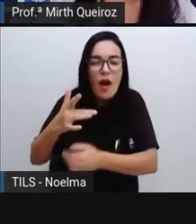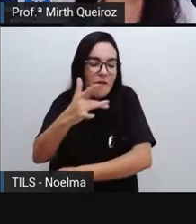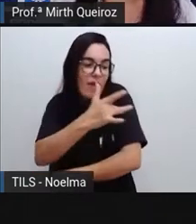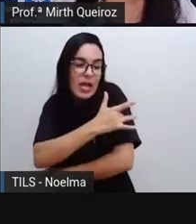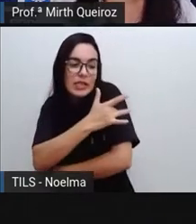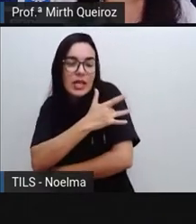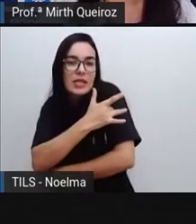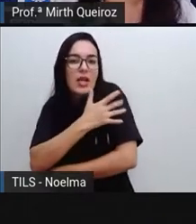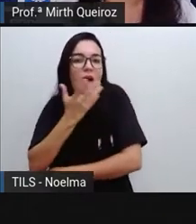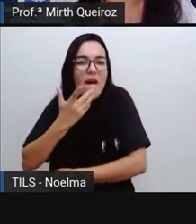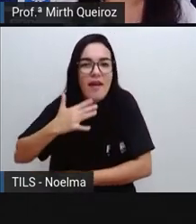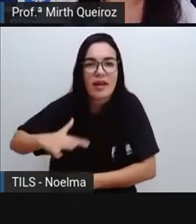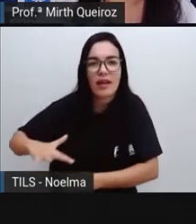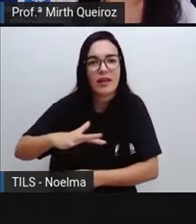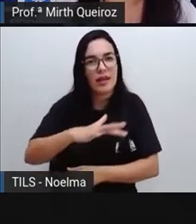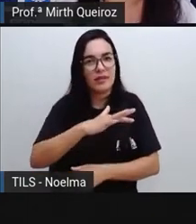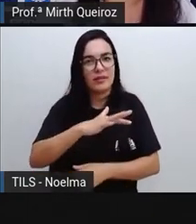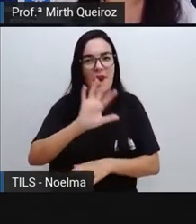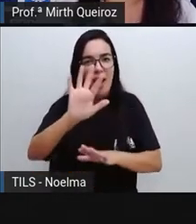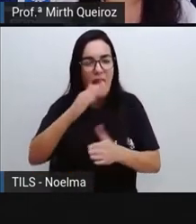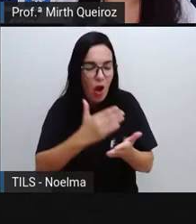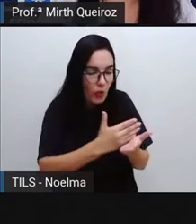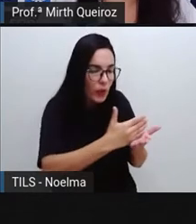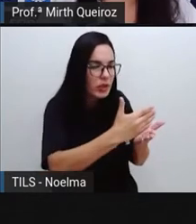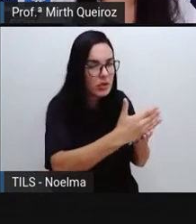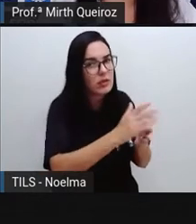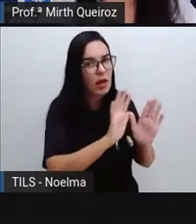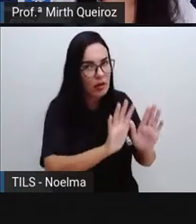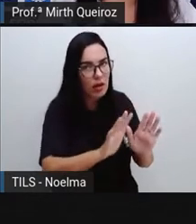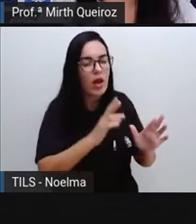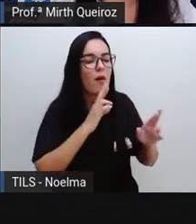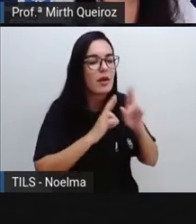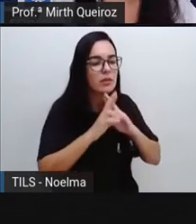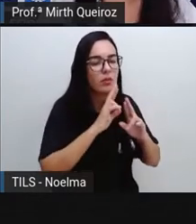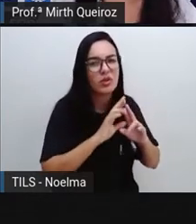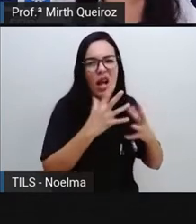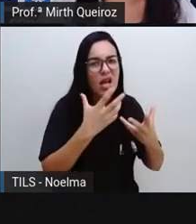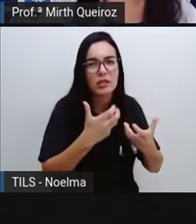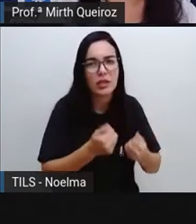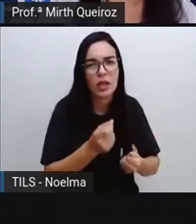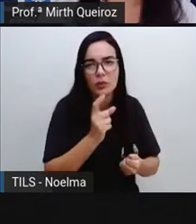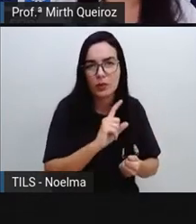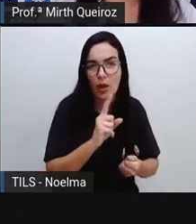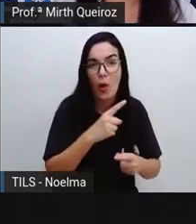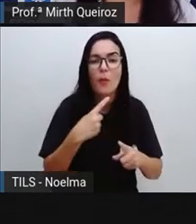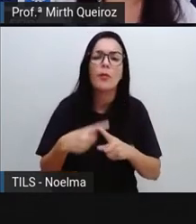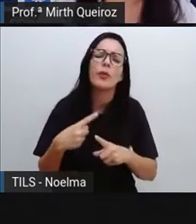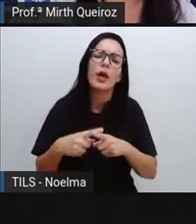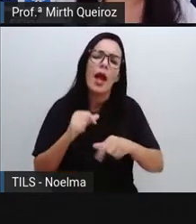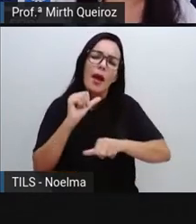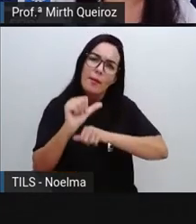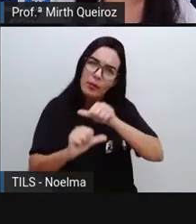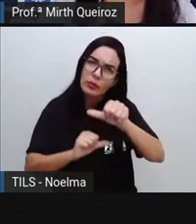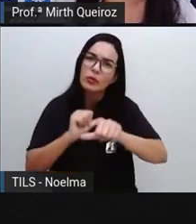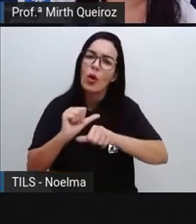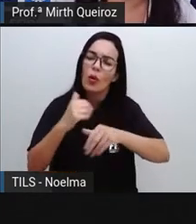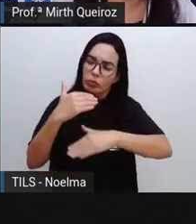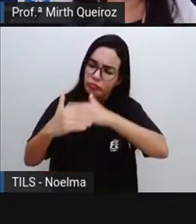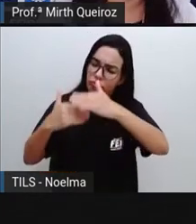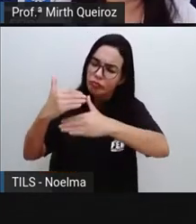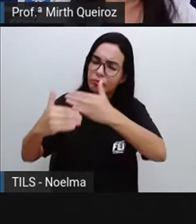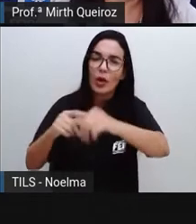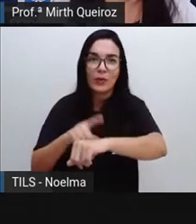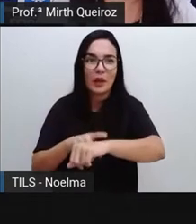No início, os resultados não foram bem aceitos, o que acabou mudando aí com o passar do tempo.